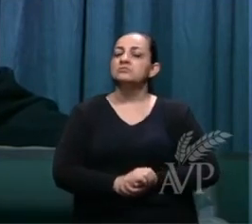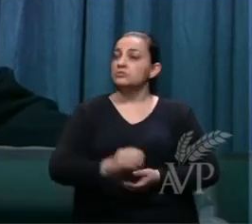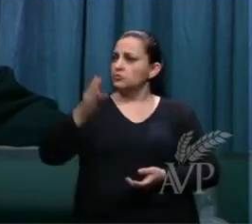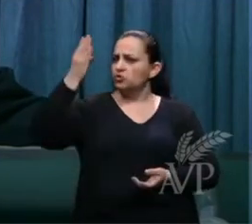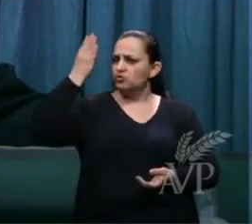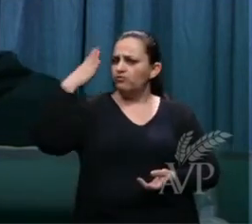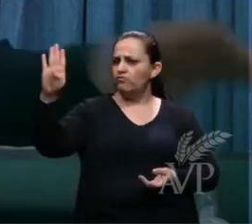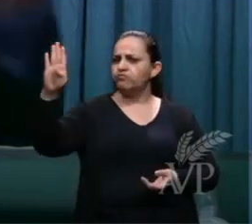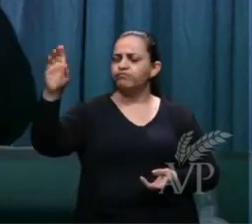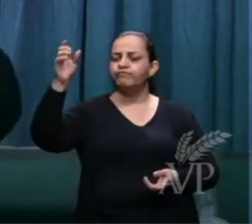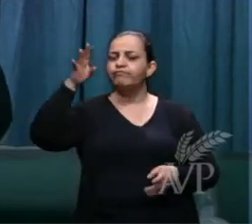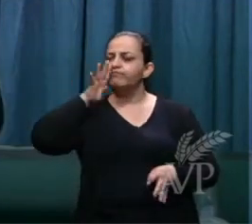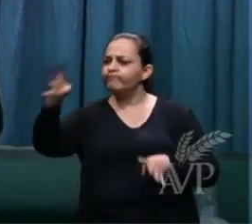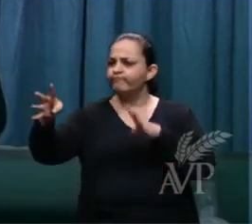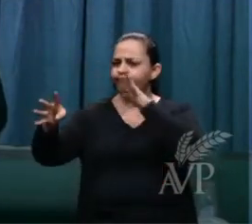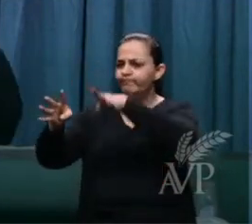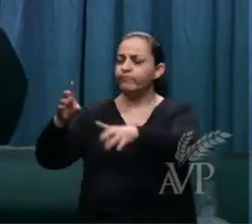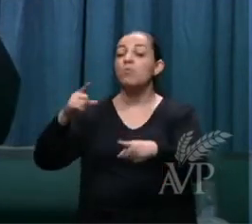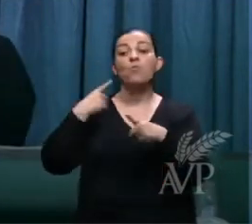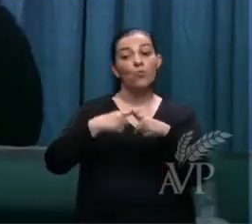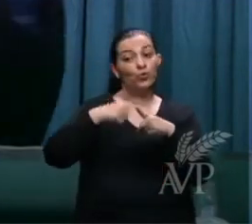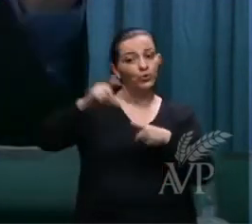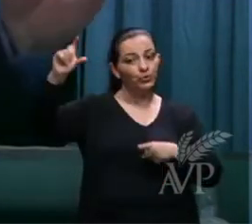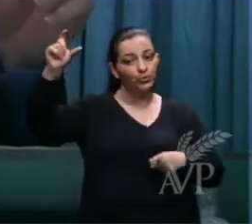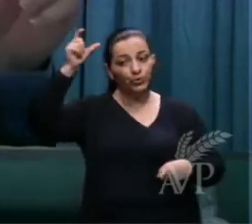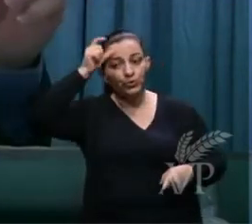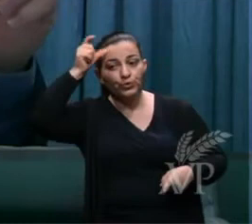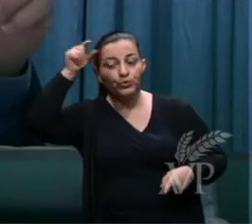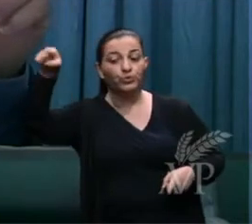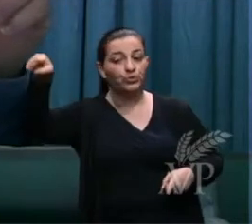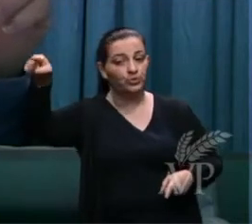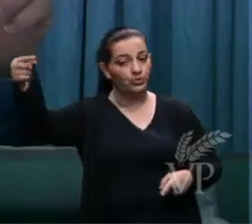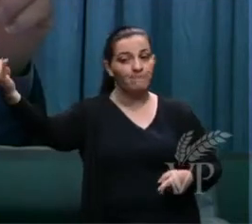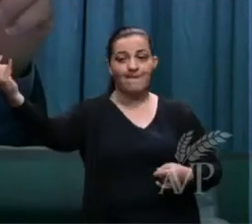acusador porque ele vai te acusar de coisas que não existem